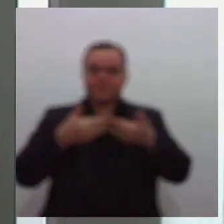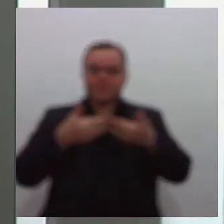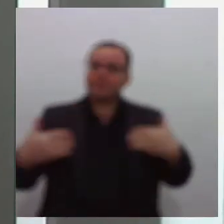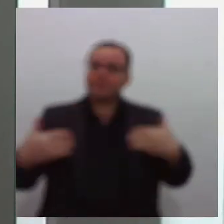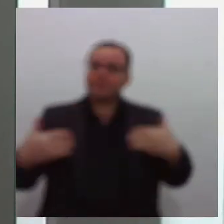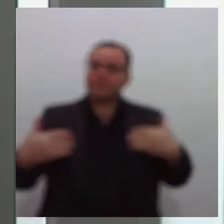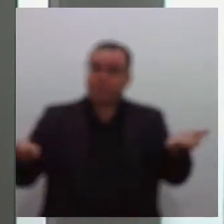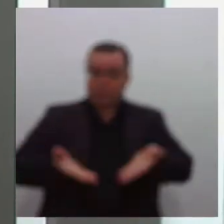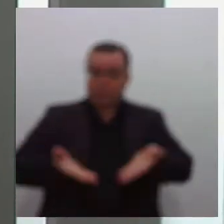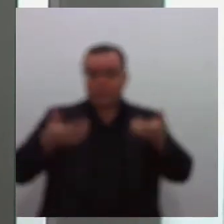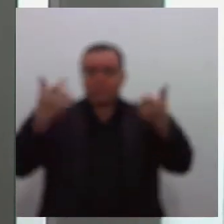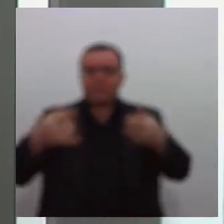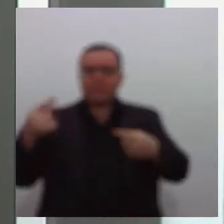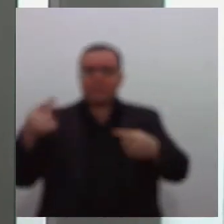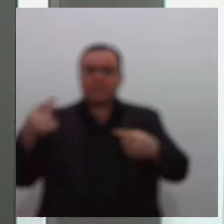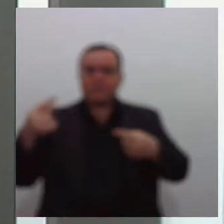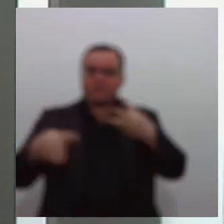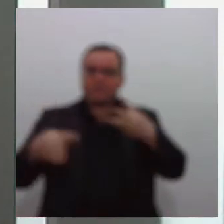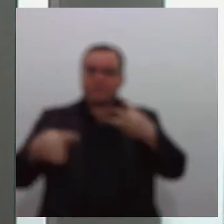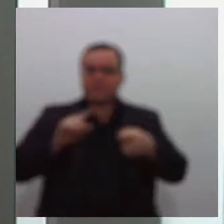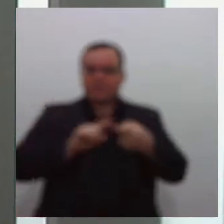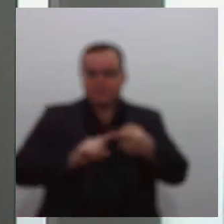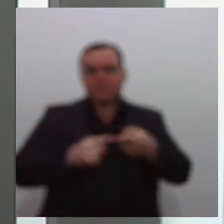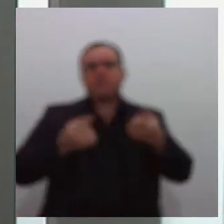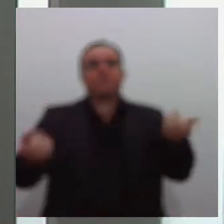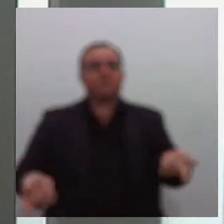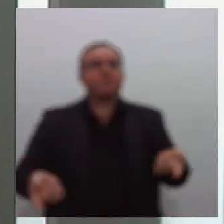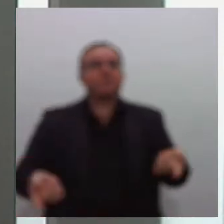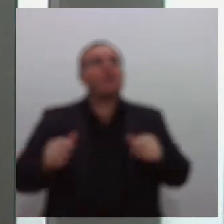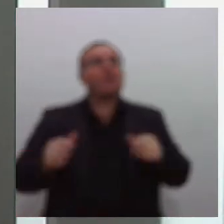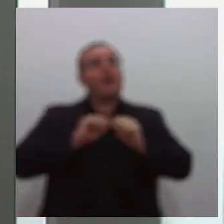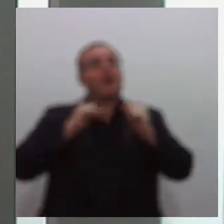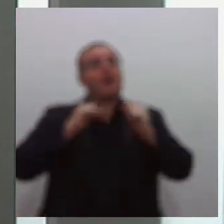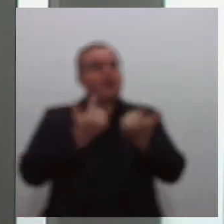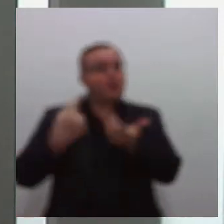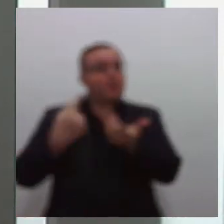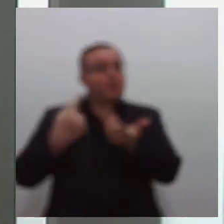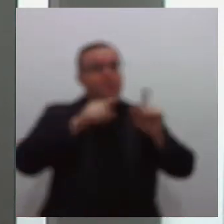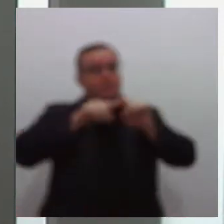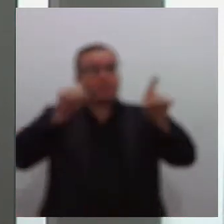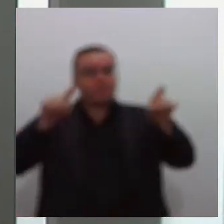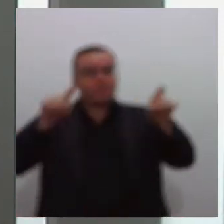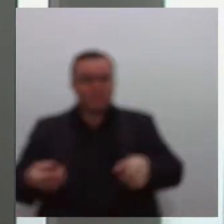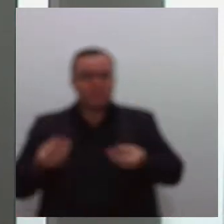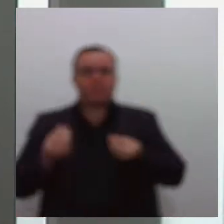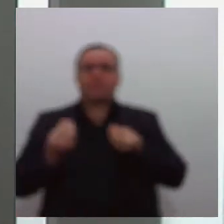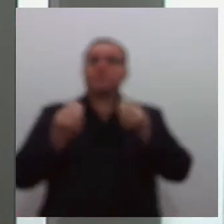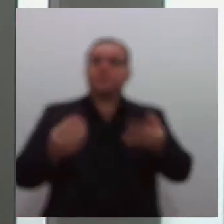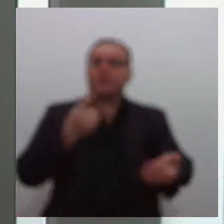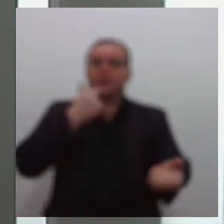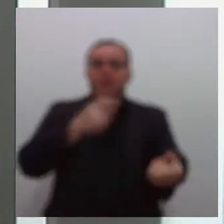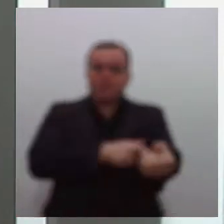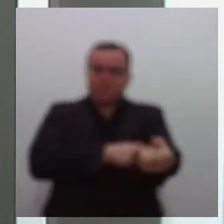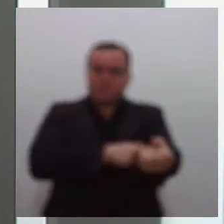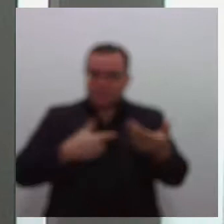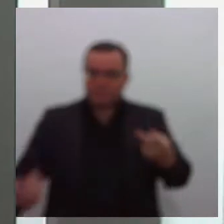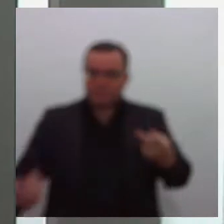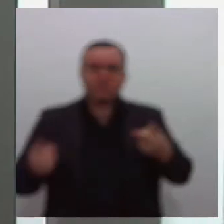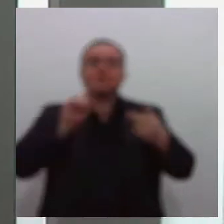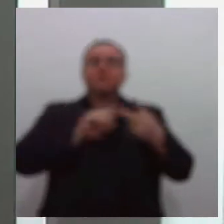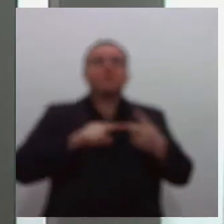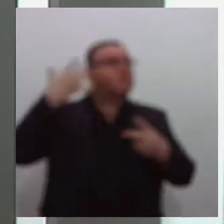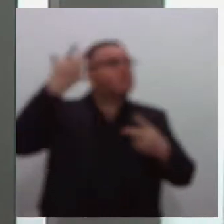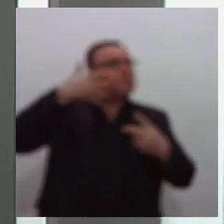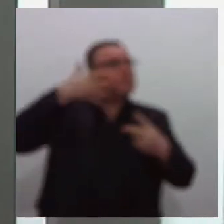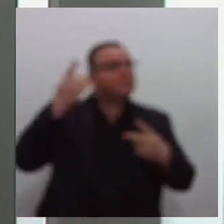A Lese ajuda a aumentar o estoque do emose com doação de sangue de seus servidores. As votações e pronunciamento dos deputados